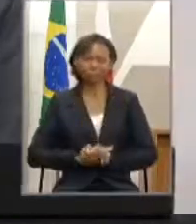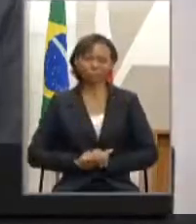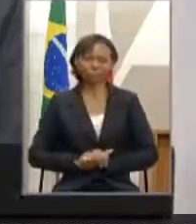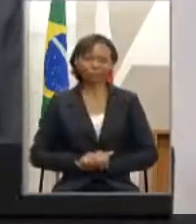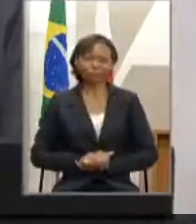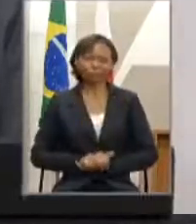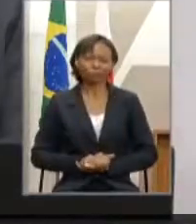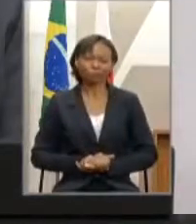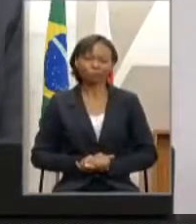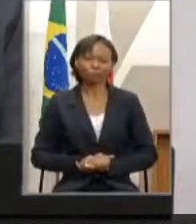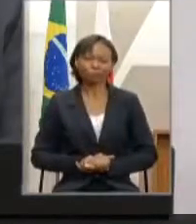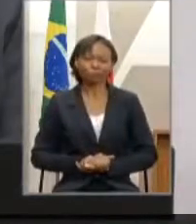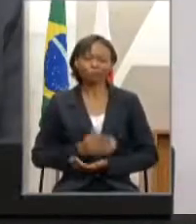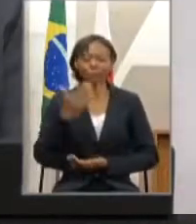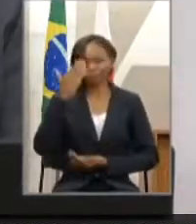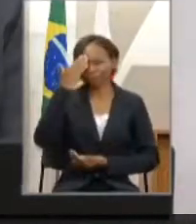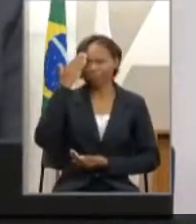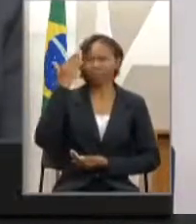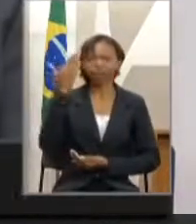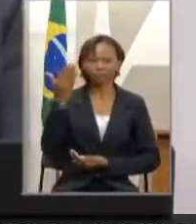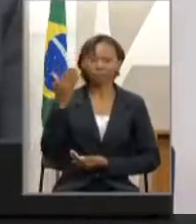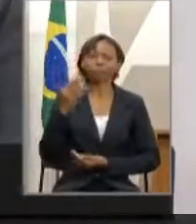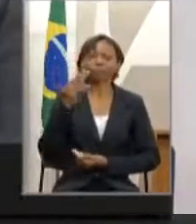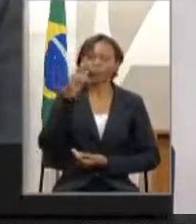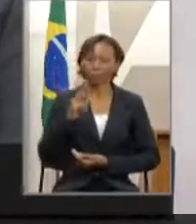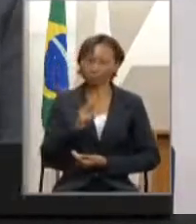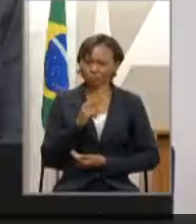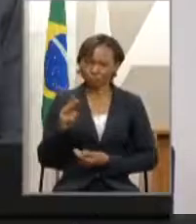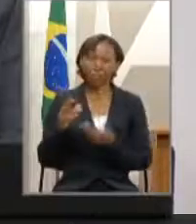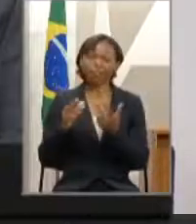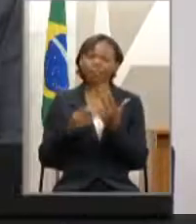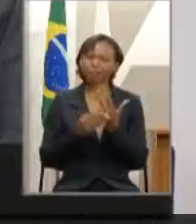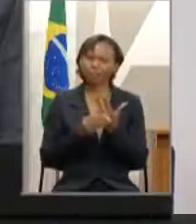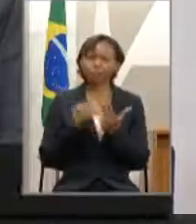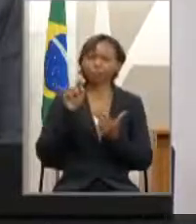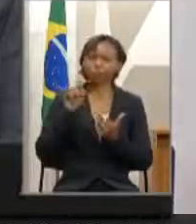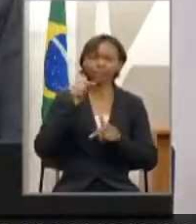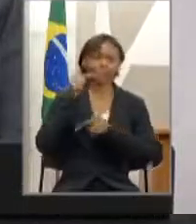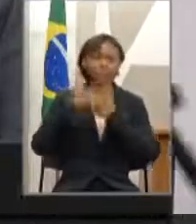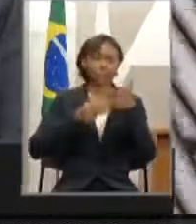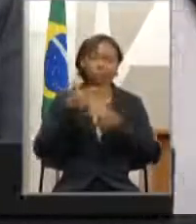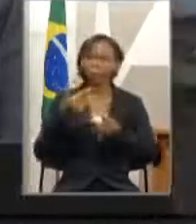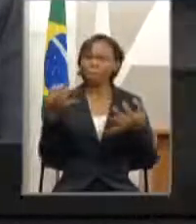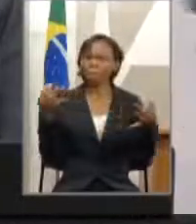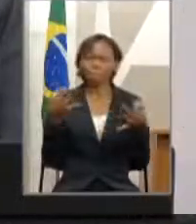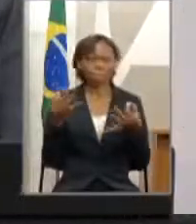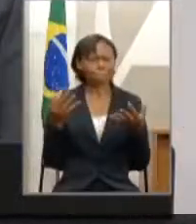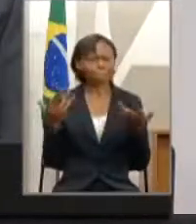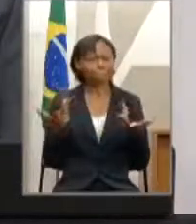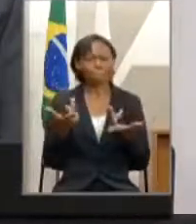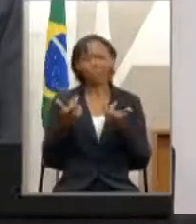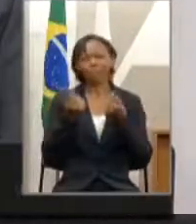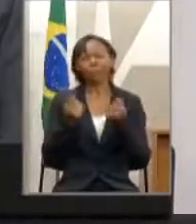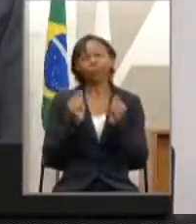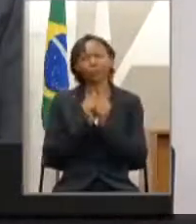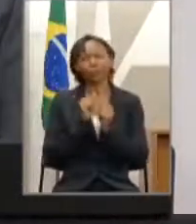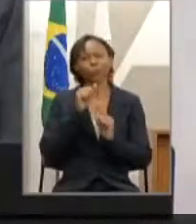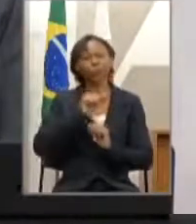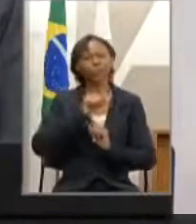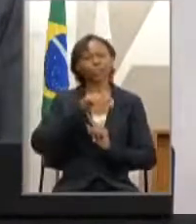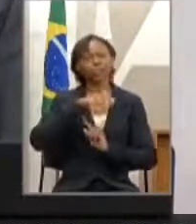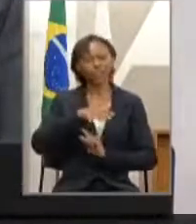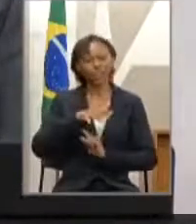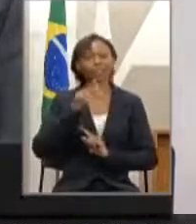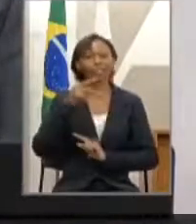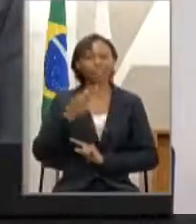Muito obrigado, muito obrigado, Padre Wagner. O seu trabalho é fantástico, junto com a Arquidiocese de Belo Horizonte, há um tanto